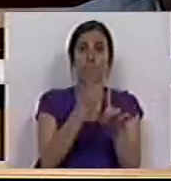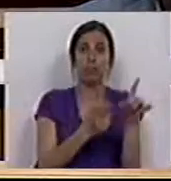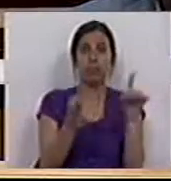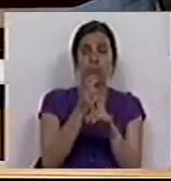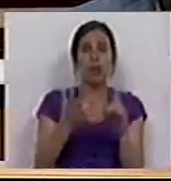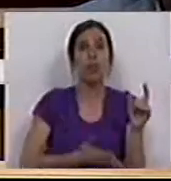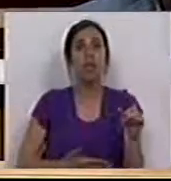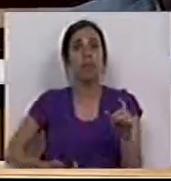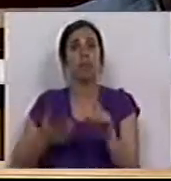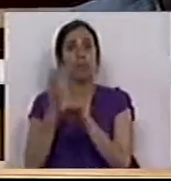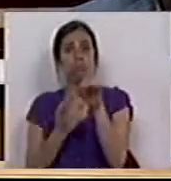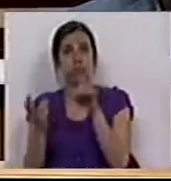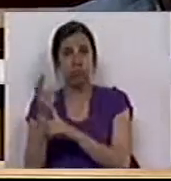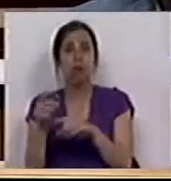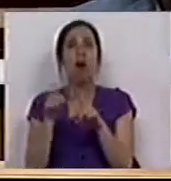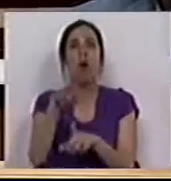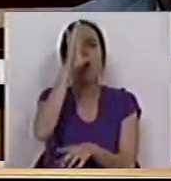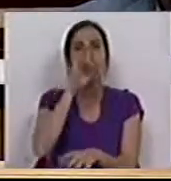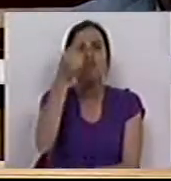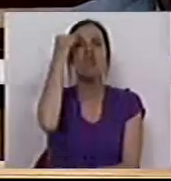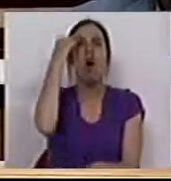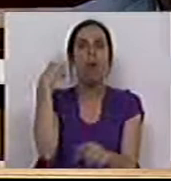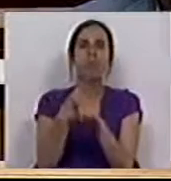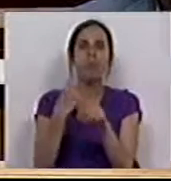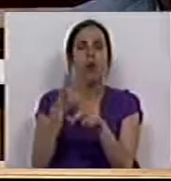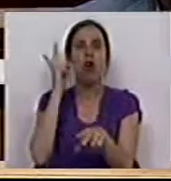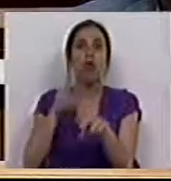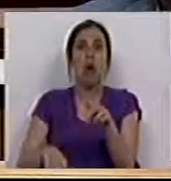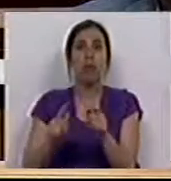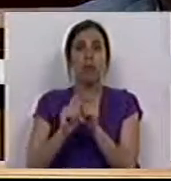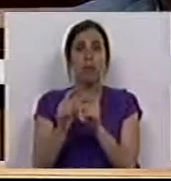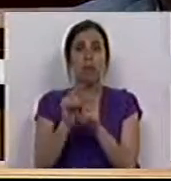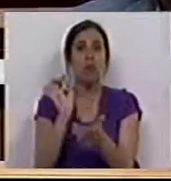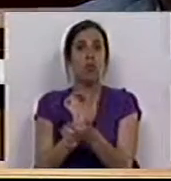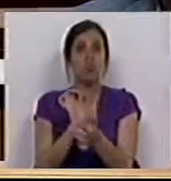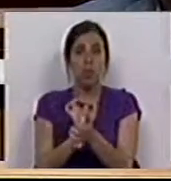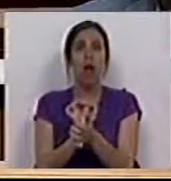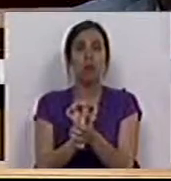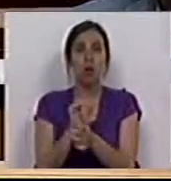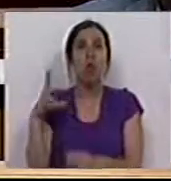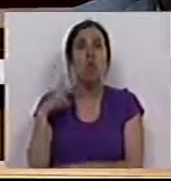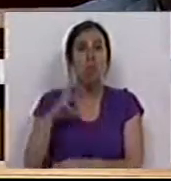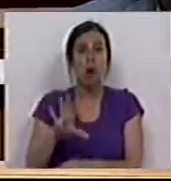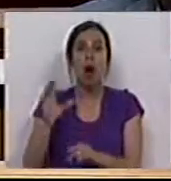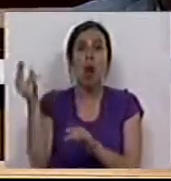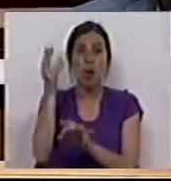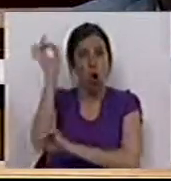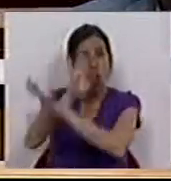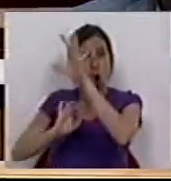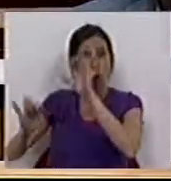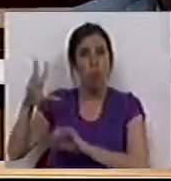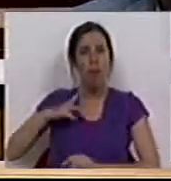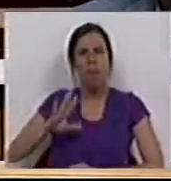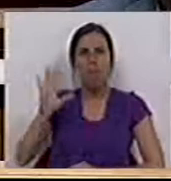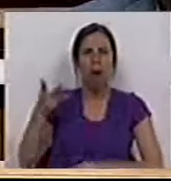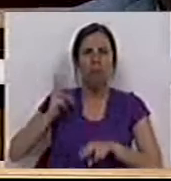e o desemprego aumentou, os governos decidiram também cortar nas prestações sociais. Portugal foi dos países da União Europeia